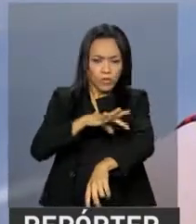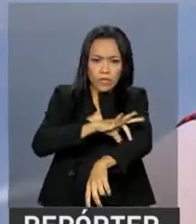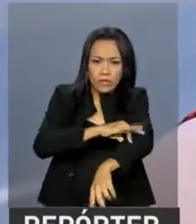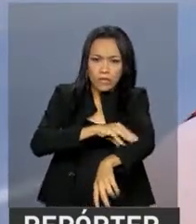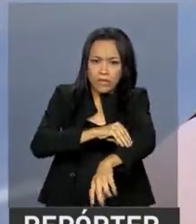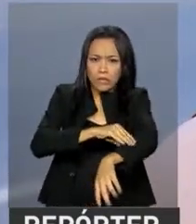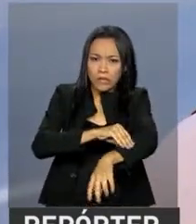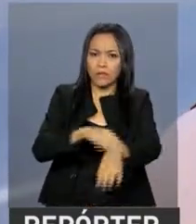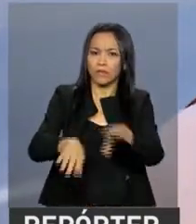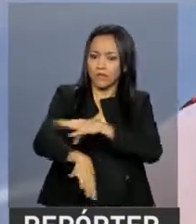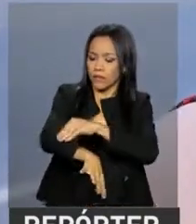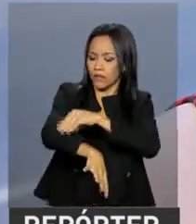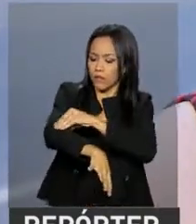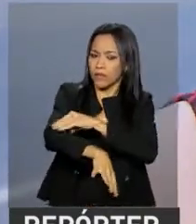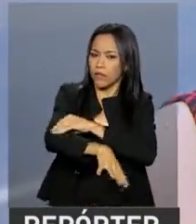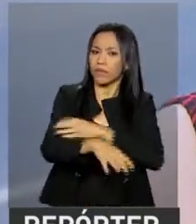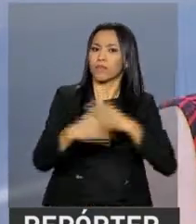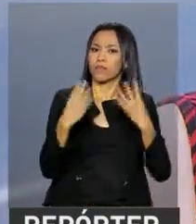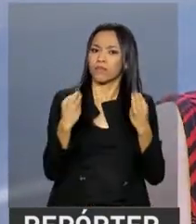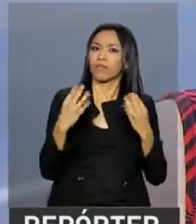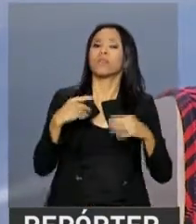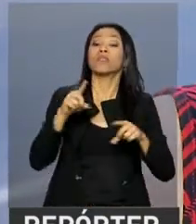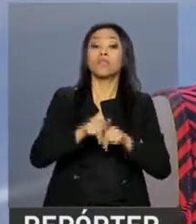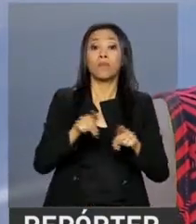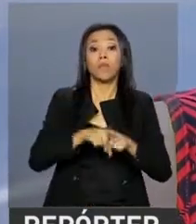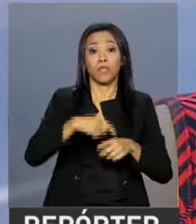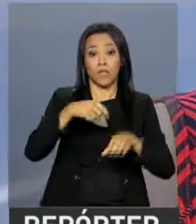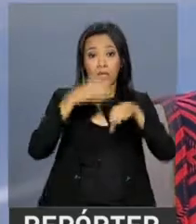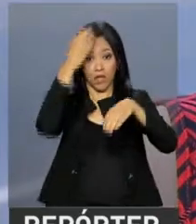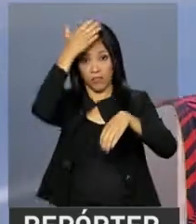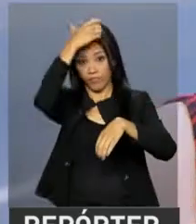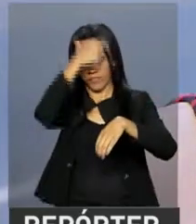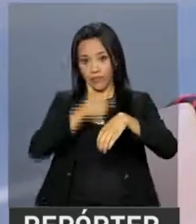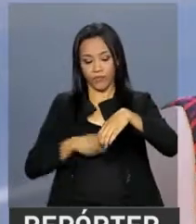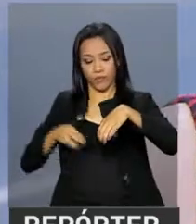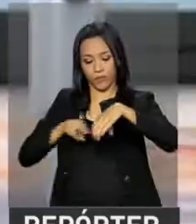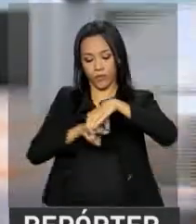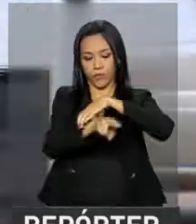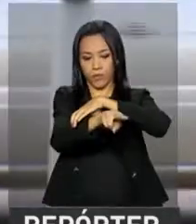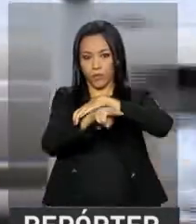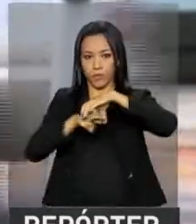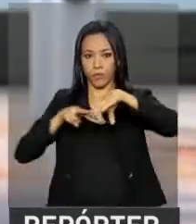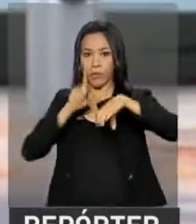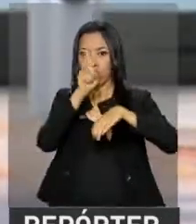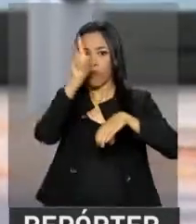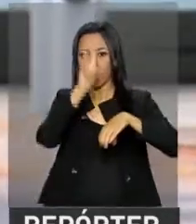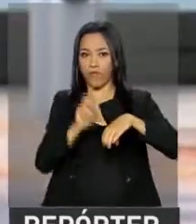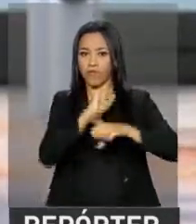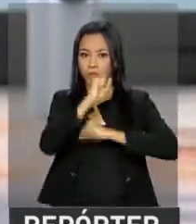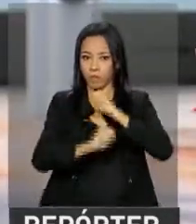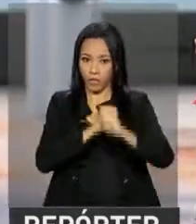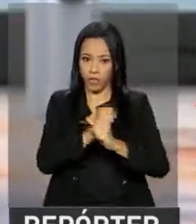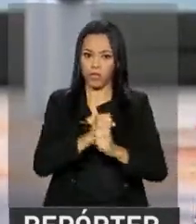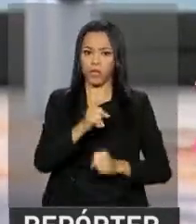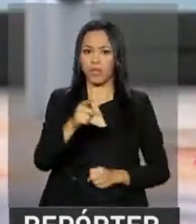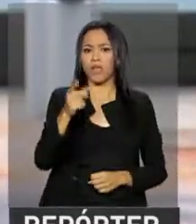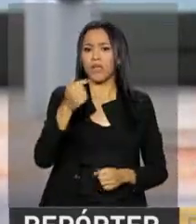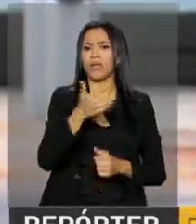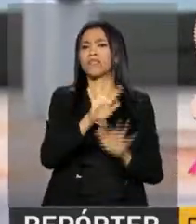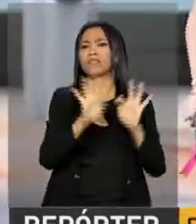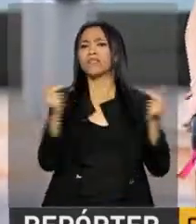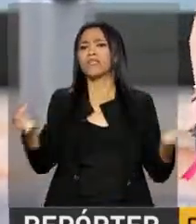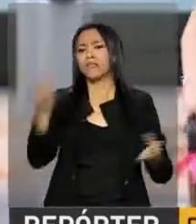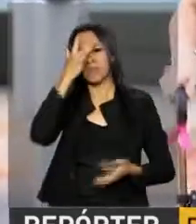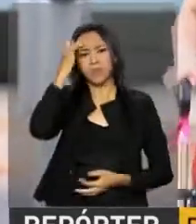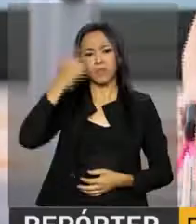De sensações. E também tem a ressonância magnética pelo menos uma vez por ano. Atravessar a rua é uma tarefa simples para a maioria